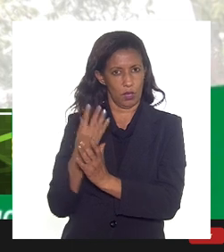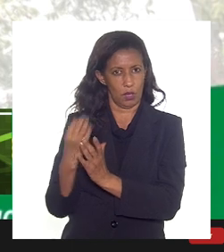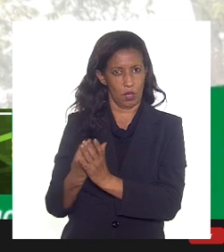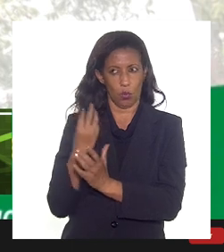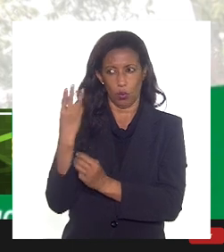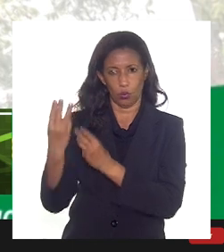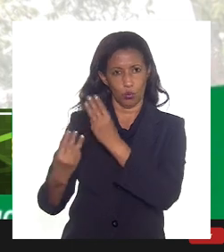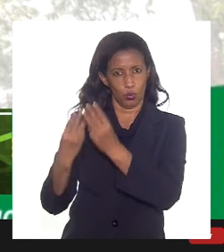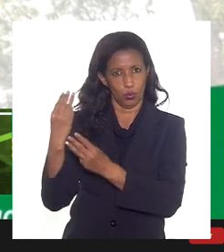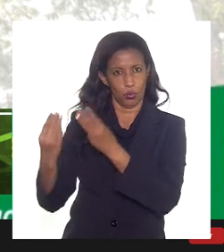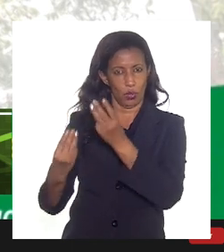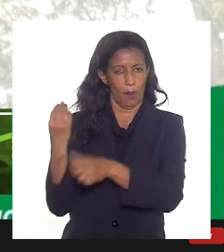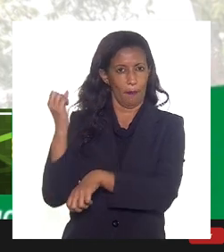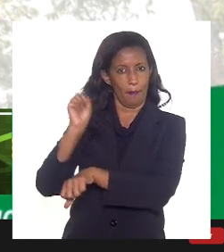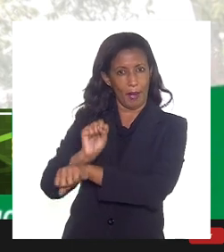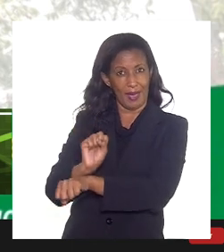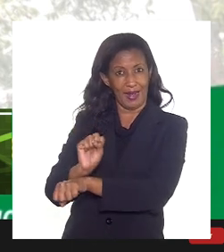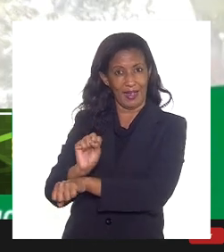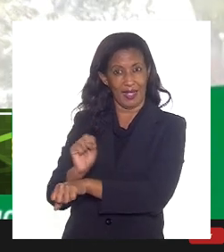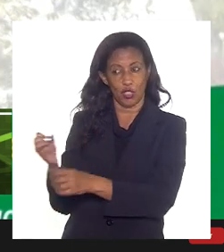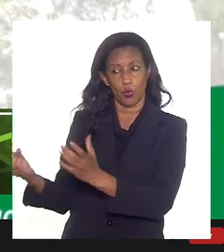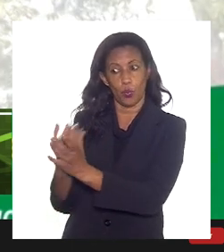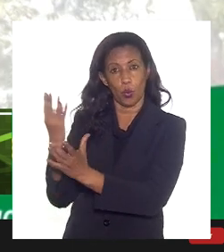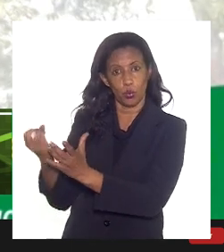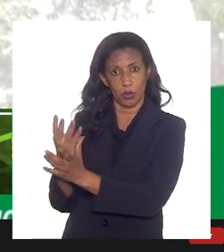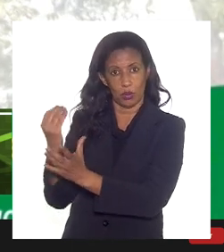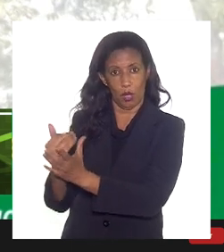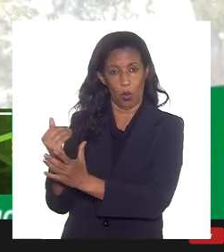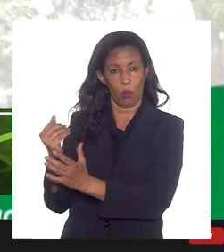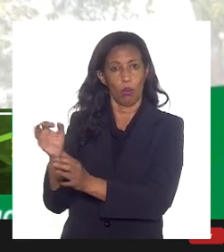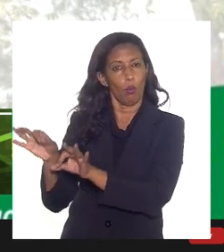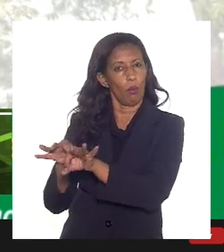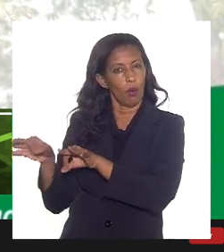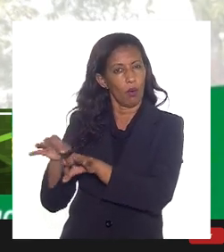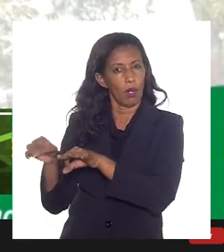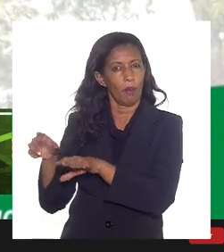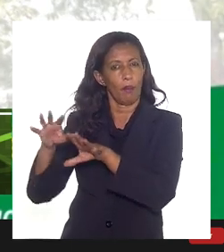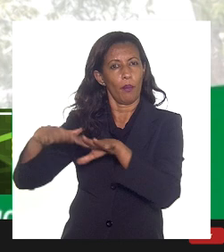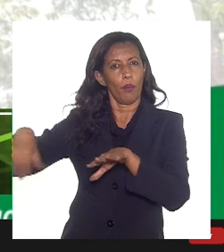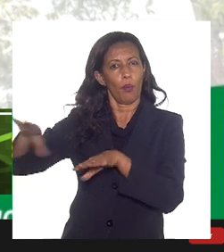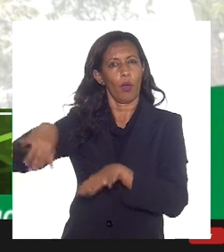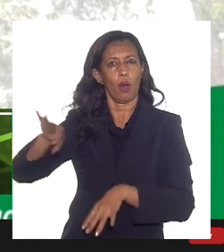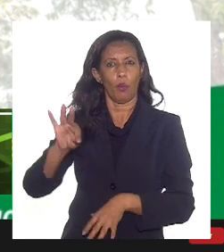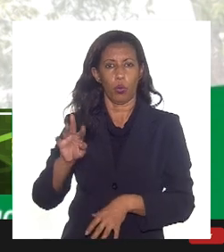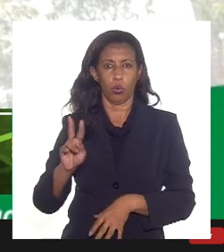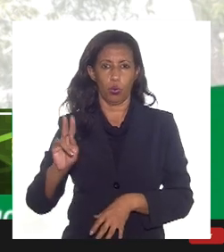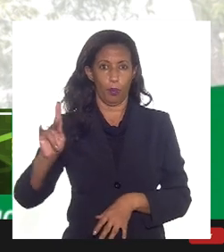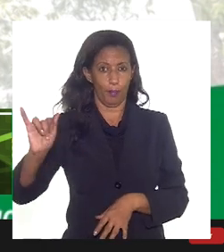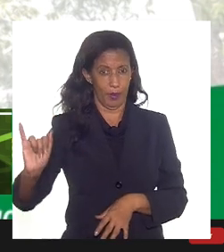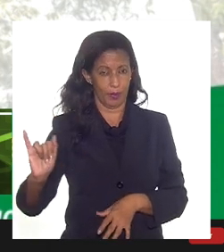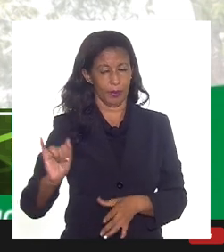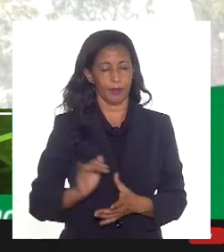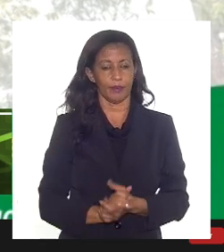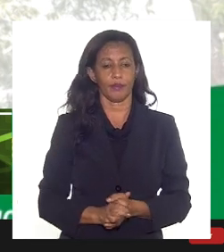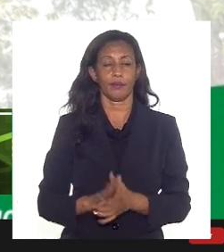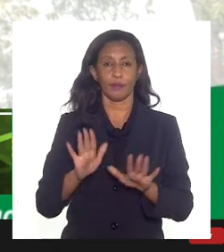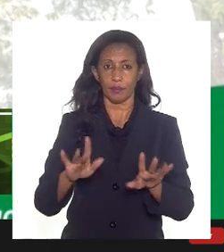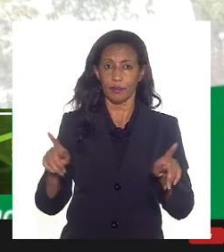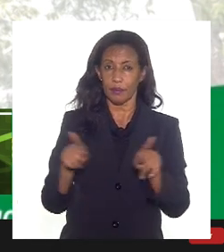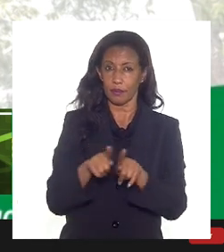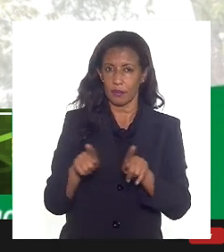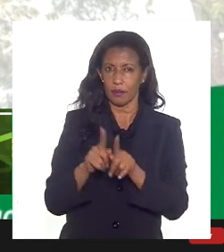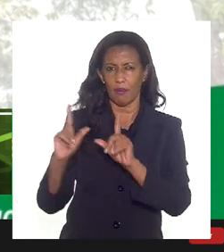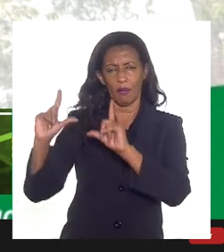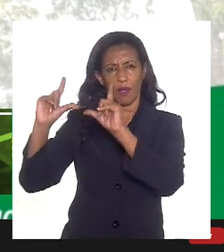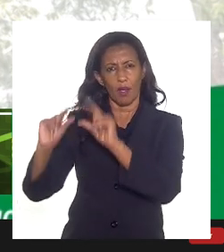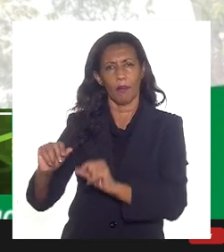das paradas de produção programadas para o campo de Tupi sobretudo mas também em